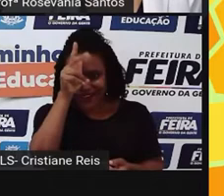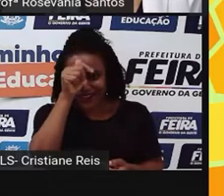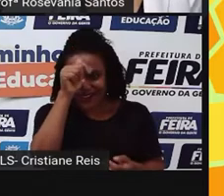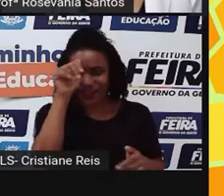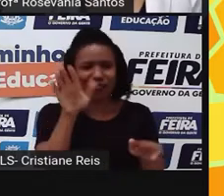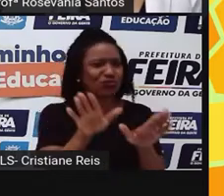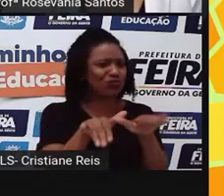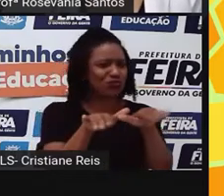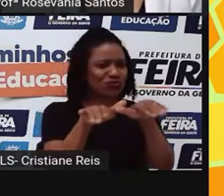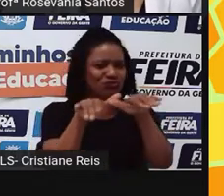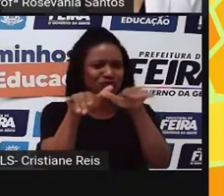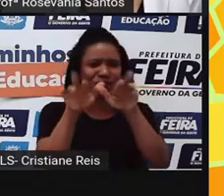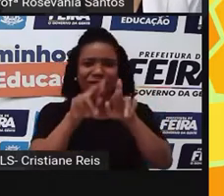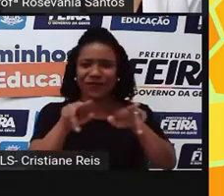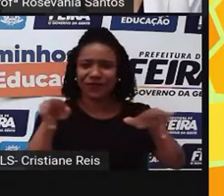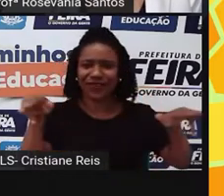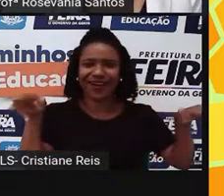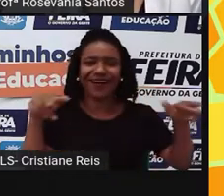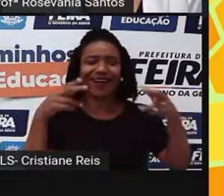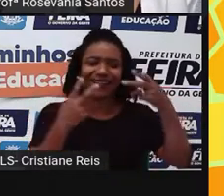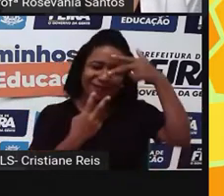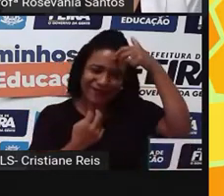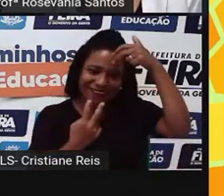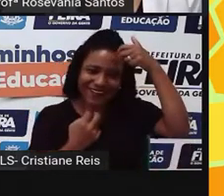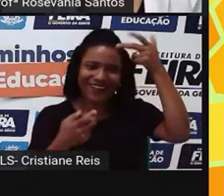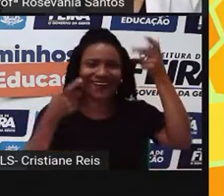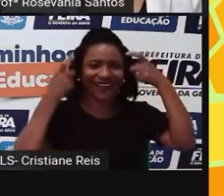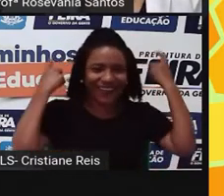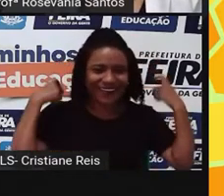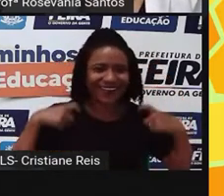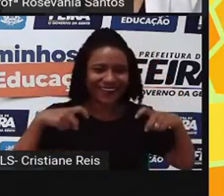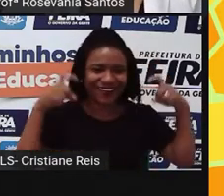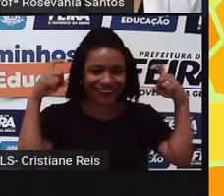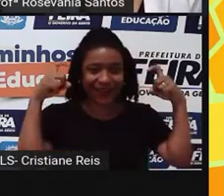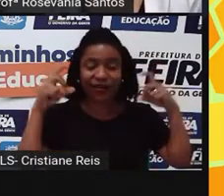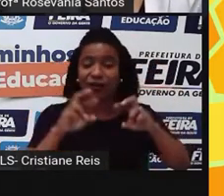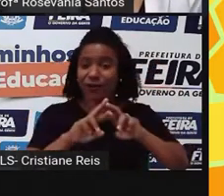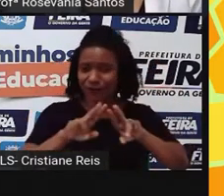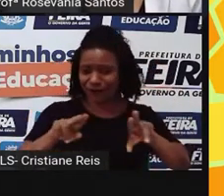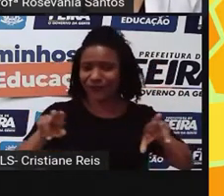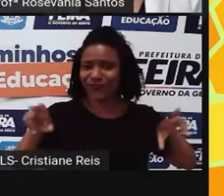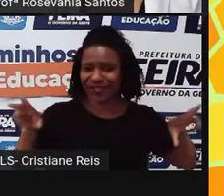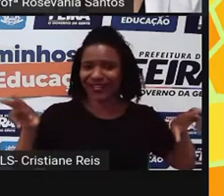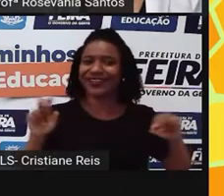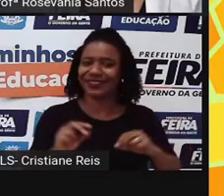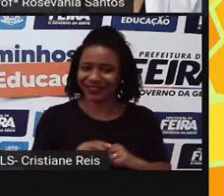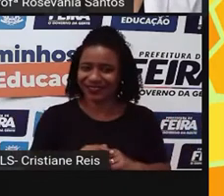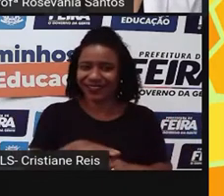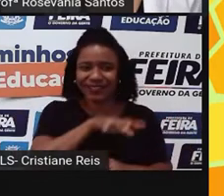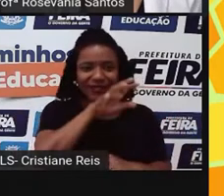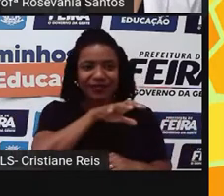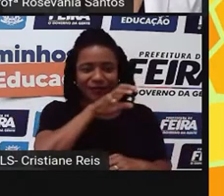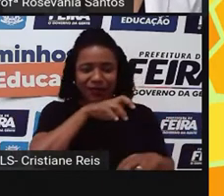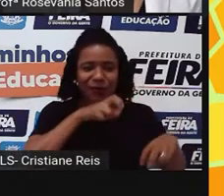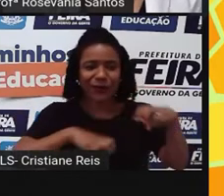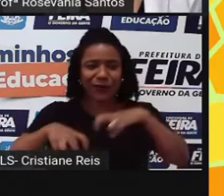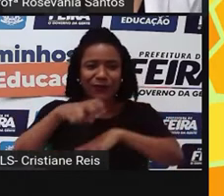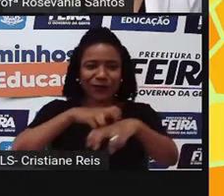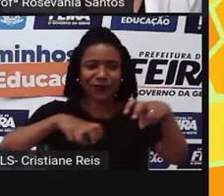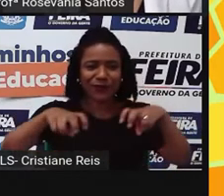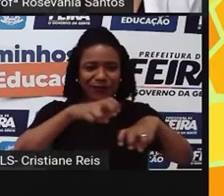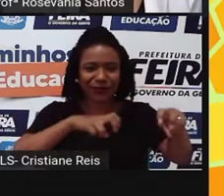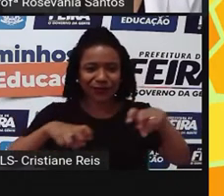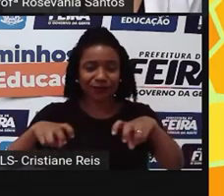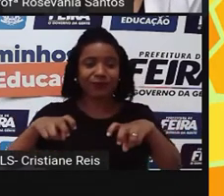geral. Aqui, as cabras, bodes, né? Então, é tudo quanto é animal. Aí tem até algumas fazendas